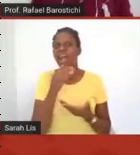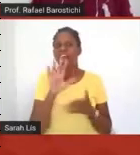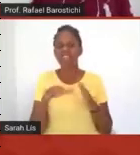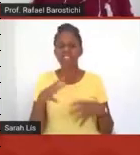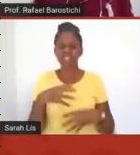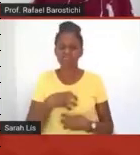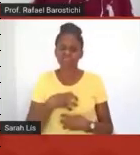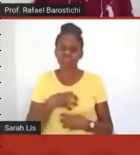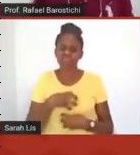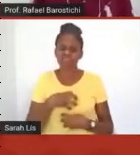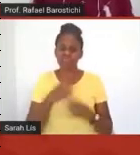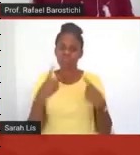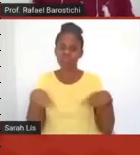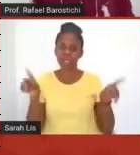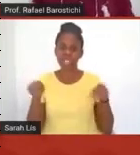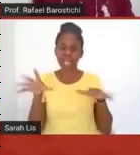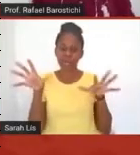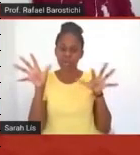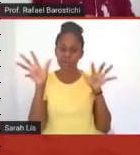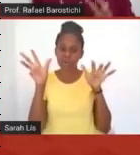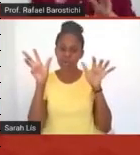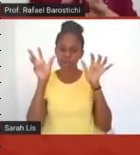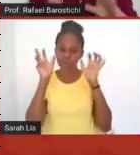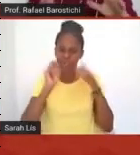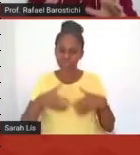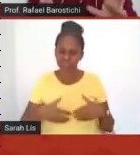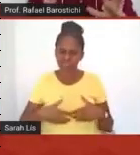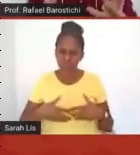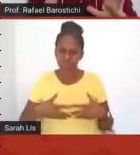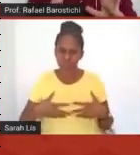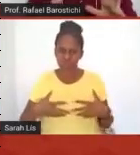a gente consegue, a gente consegue